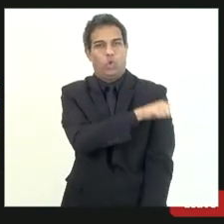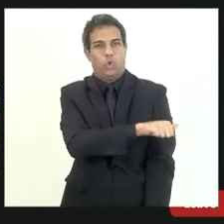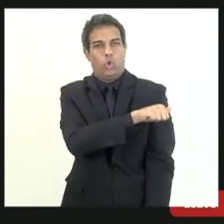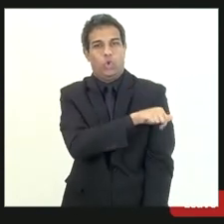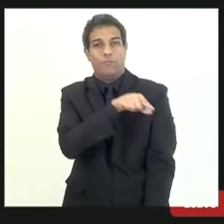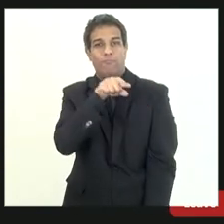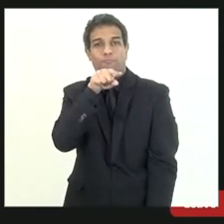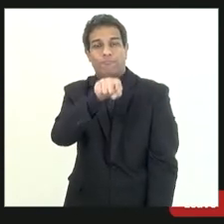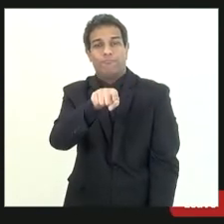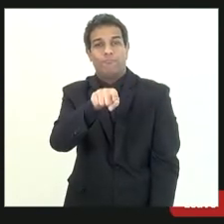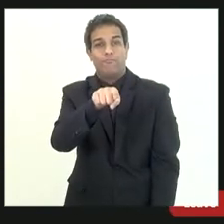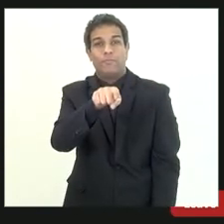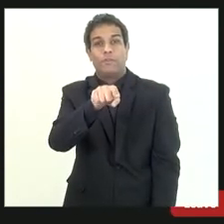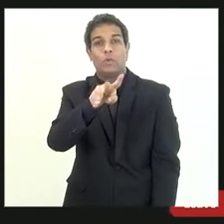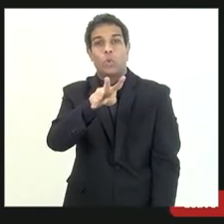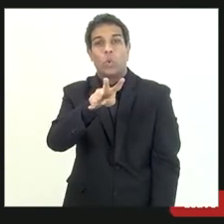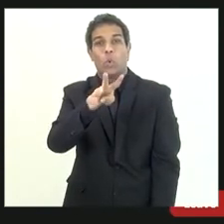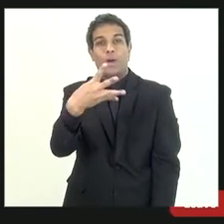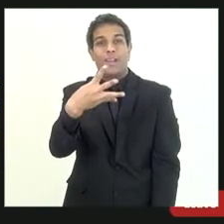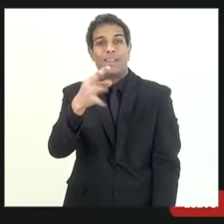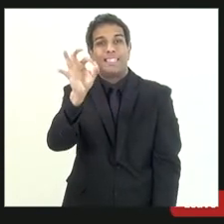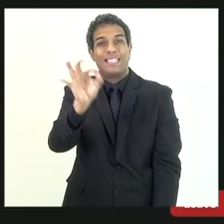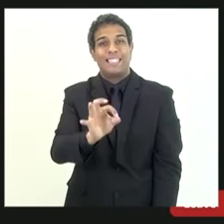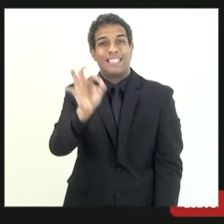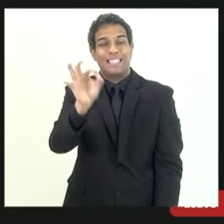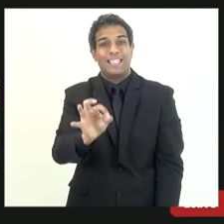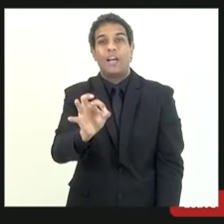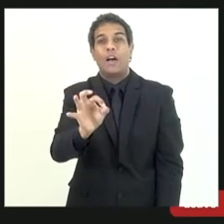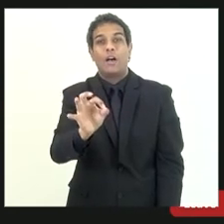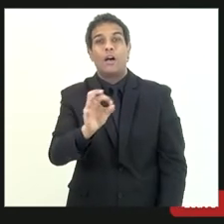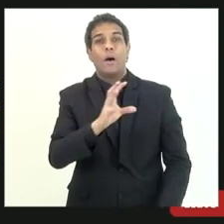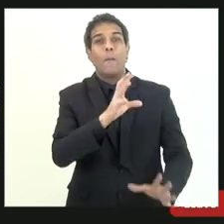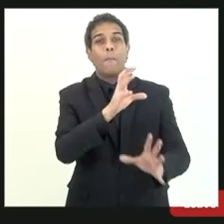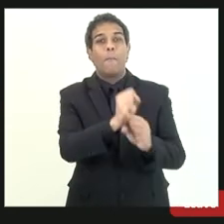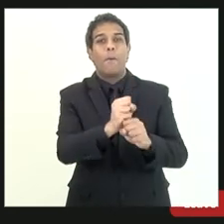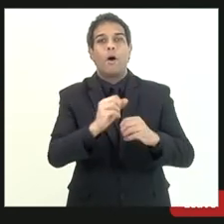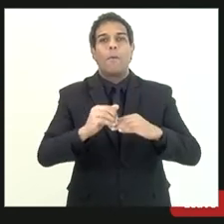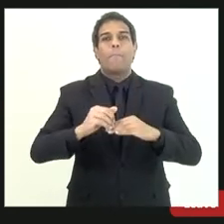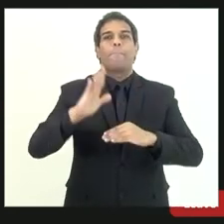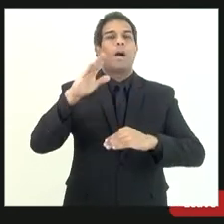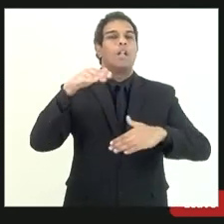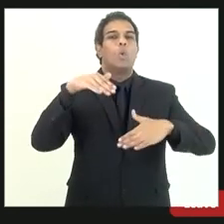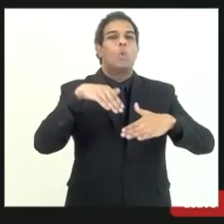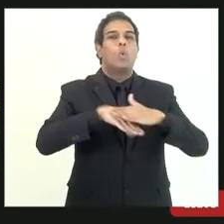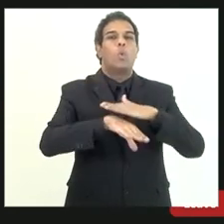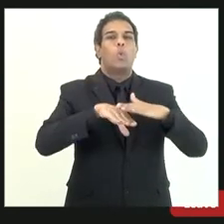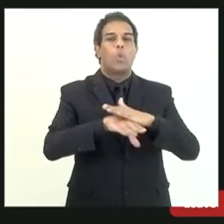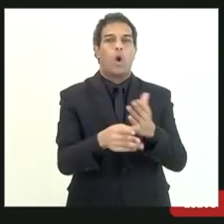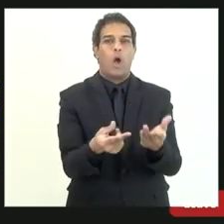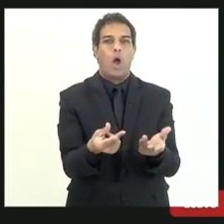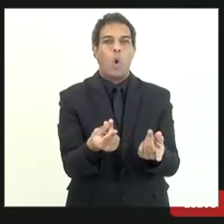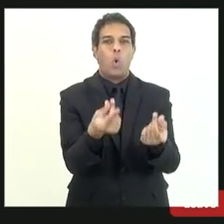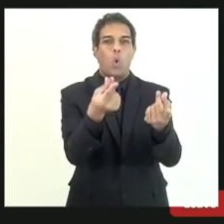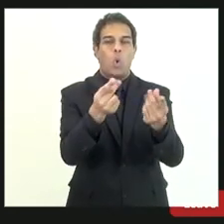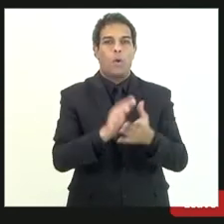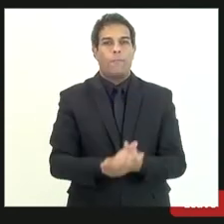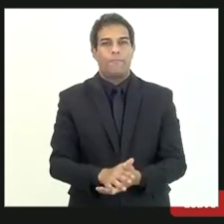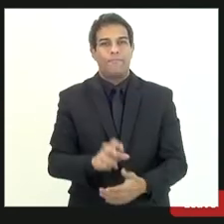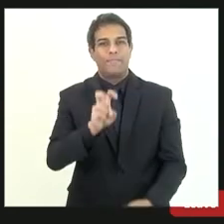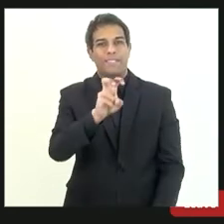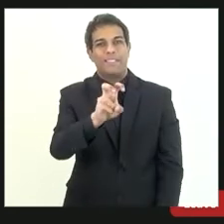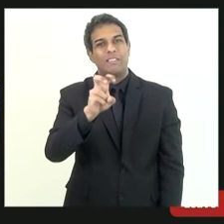45% do valor total do estoque ou seja atualmente 55